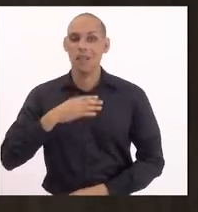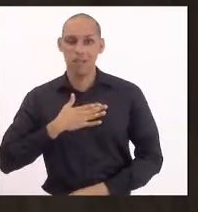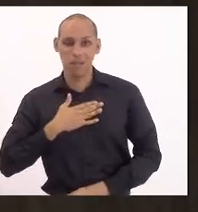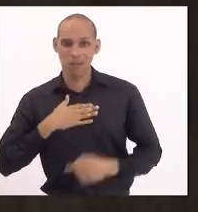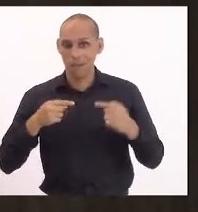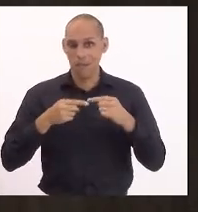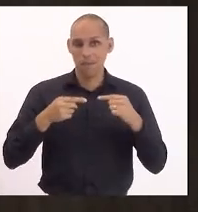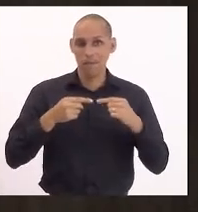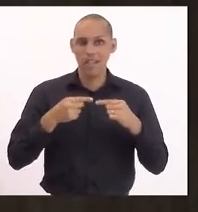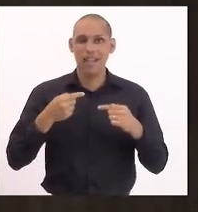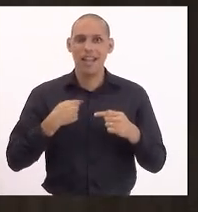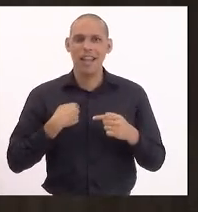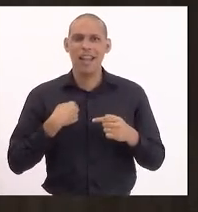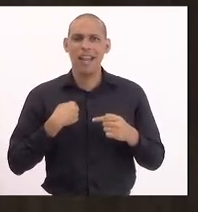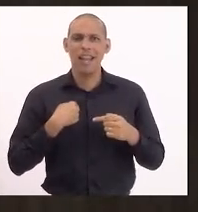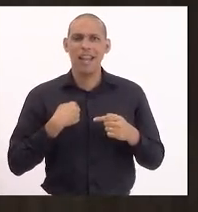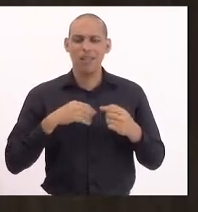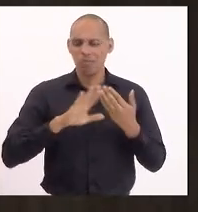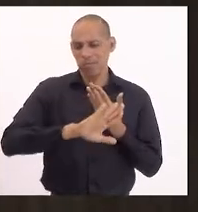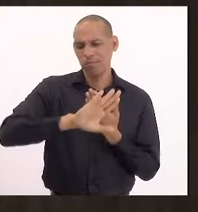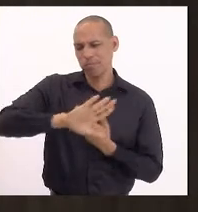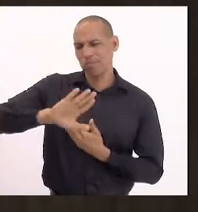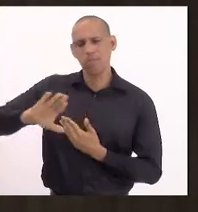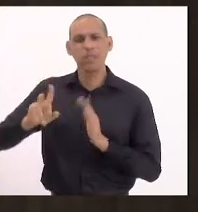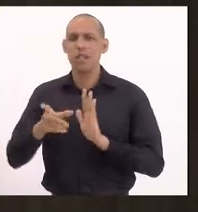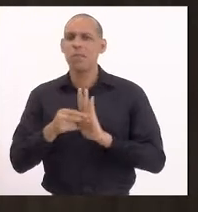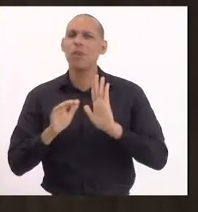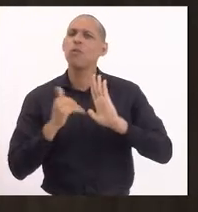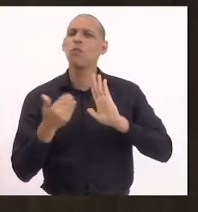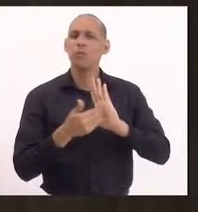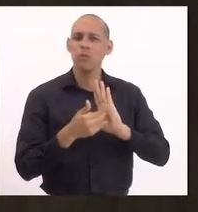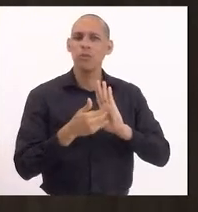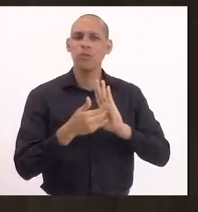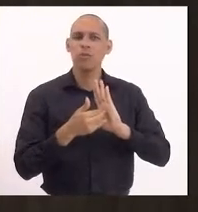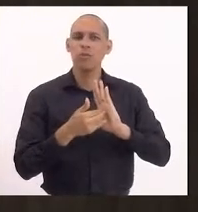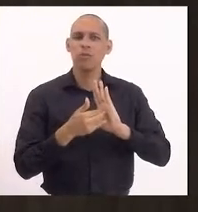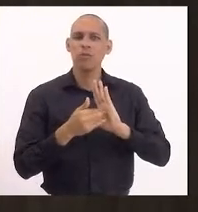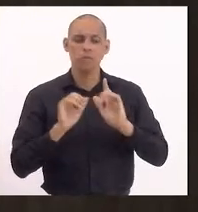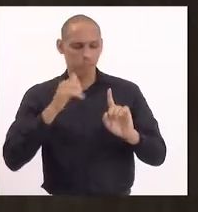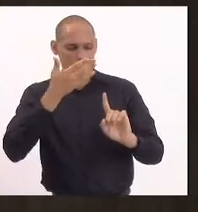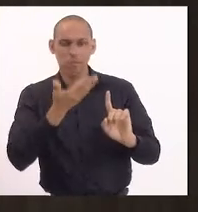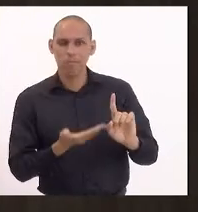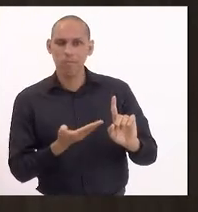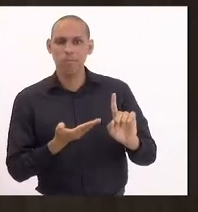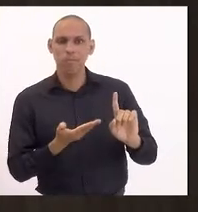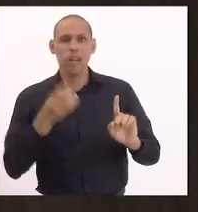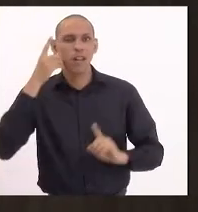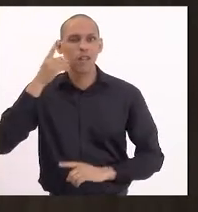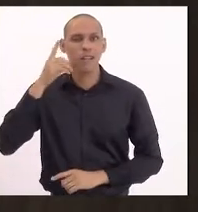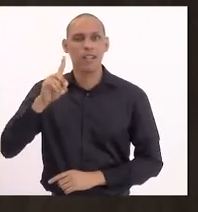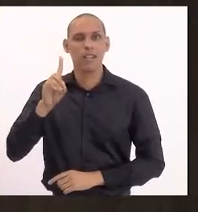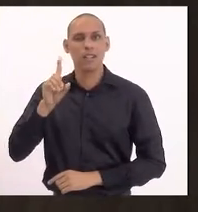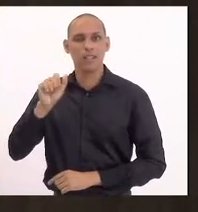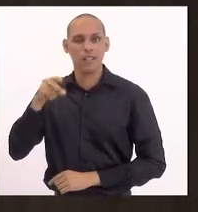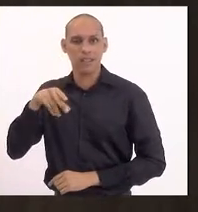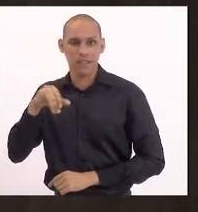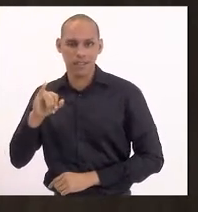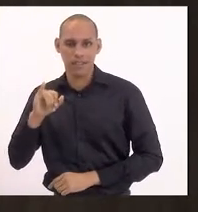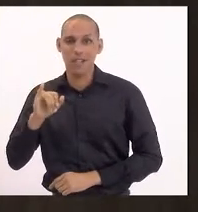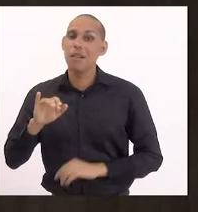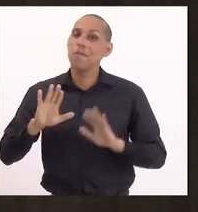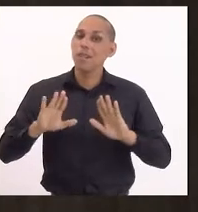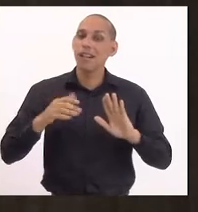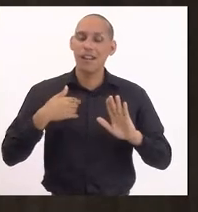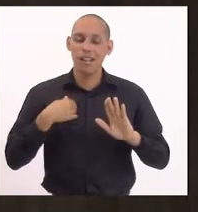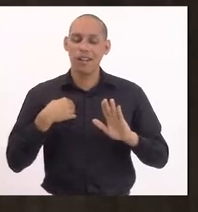eu rejeitava todas as emendas em homenagem à deputada Dani Monteiro. Mas eu fiz